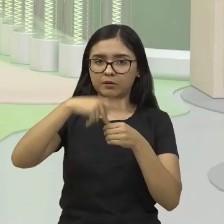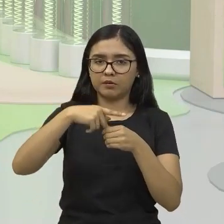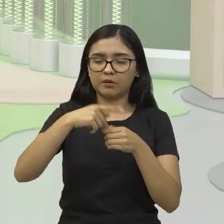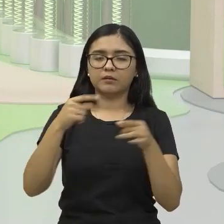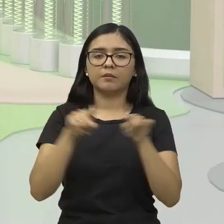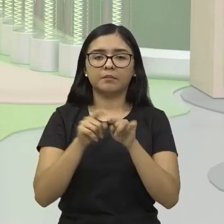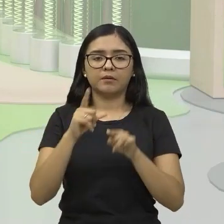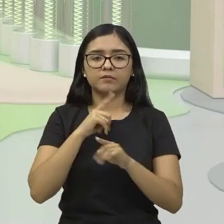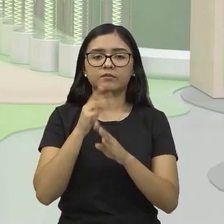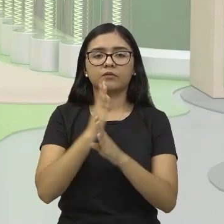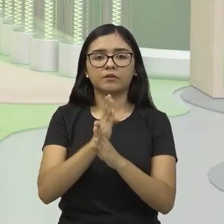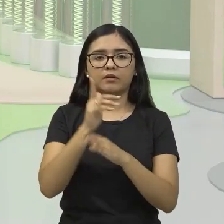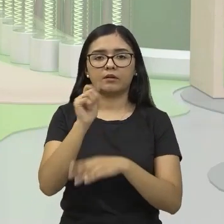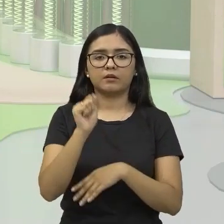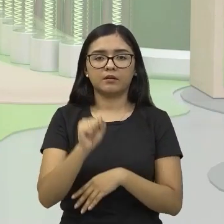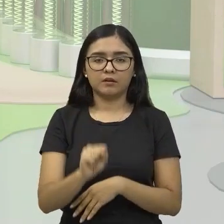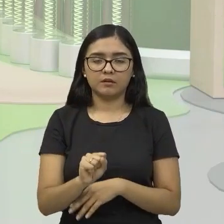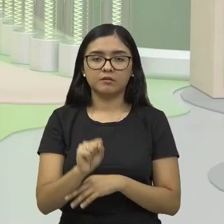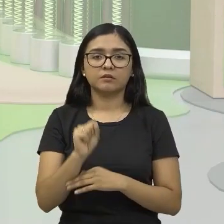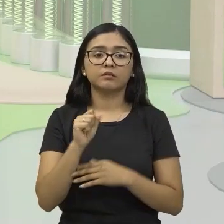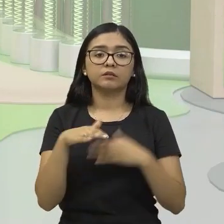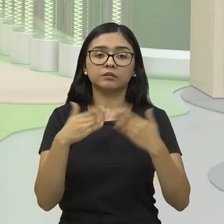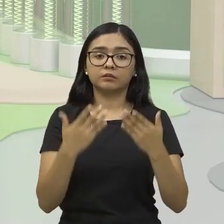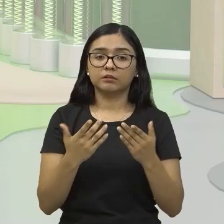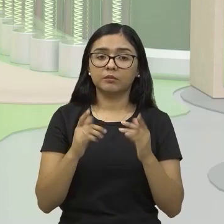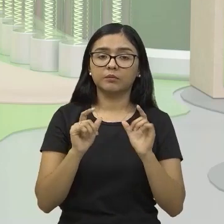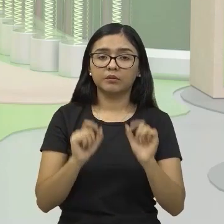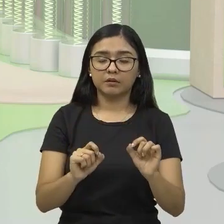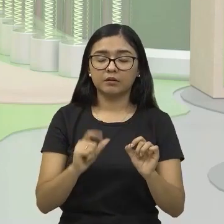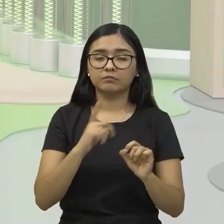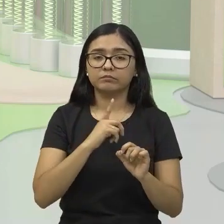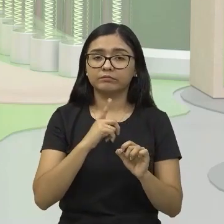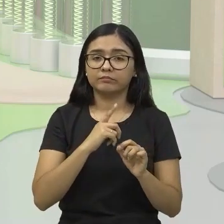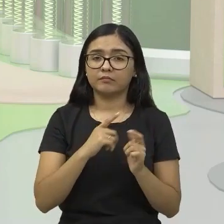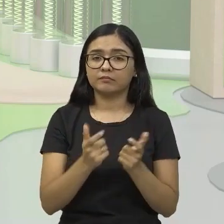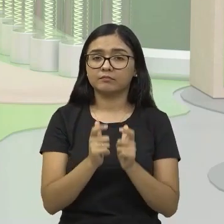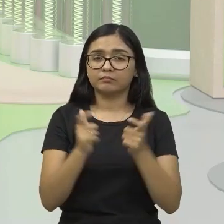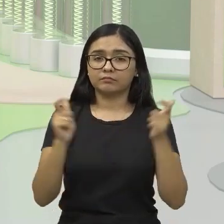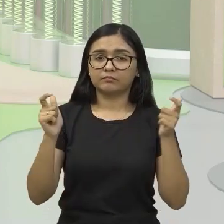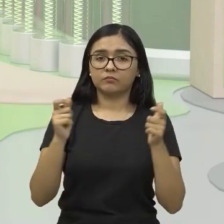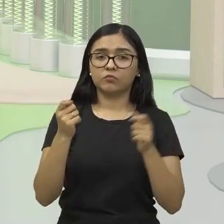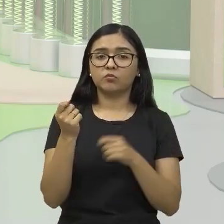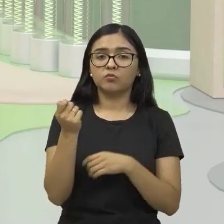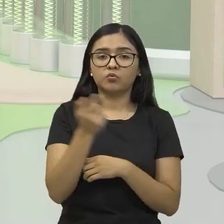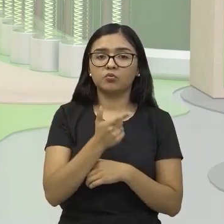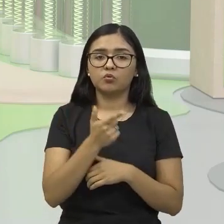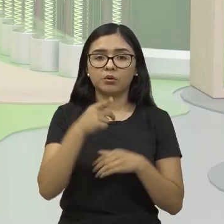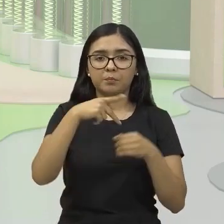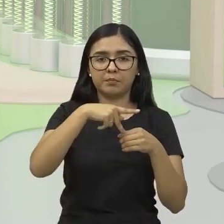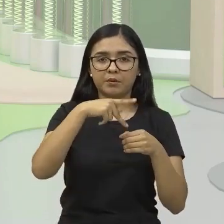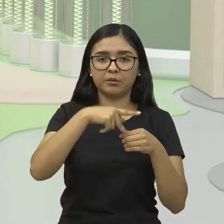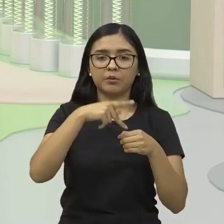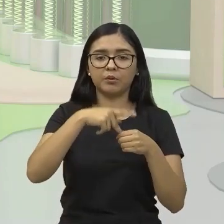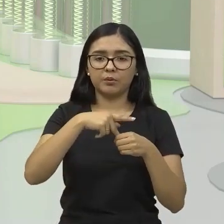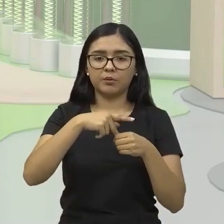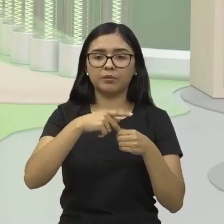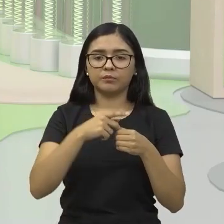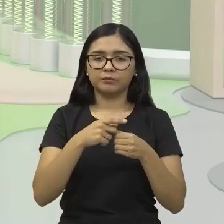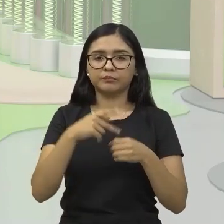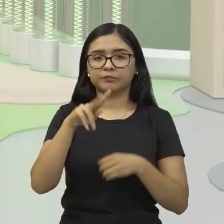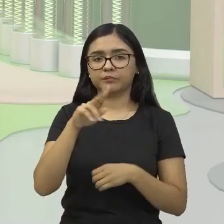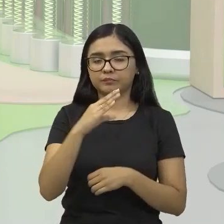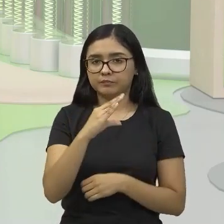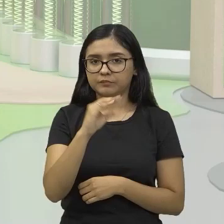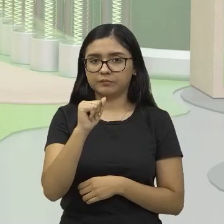E esse gás natural, na maioria das vezes, ele vai estar até em maior quantidade do que o próprio petróleo, né, do que o carvão mineral,